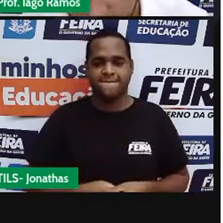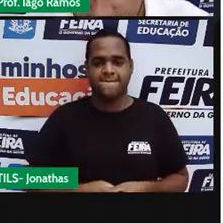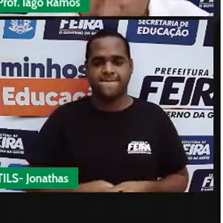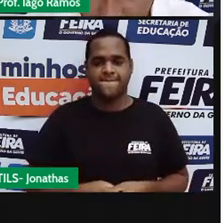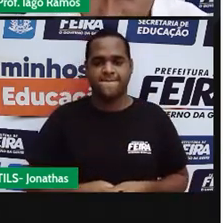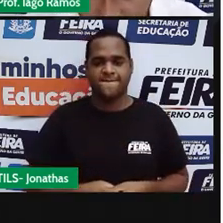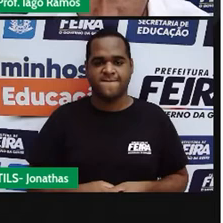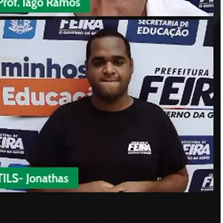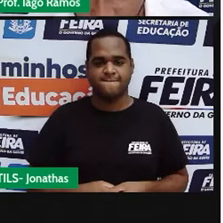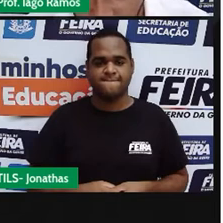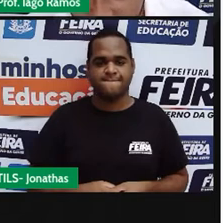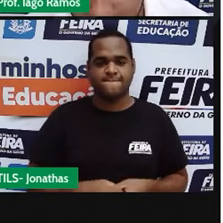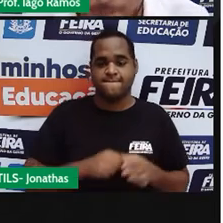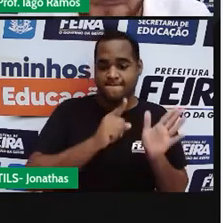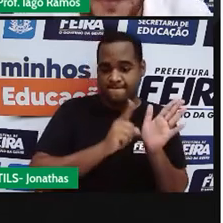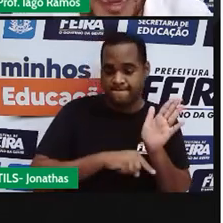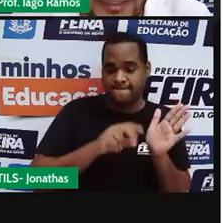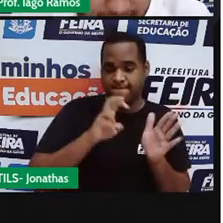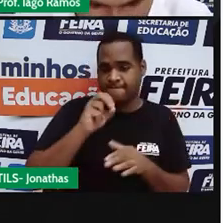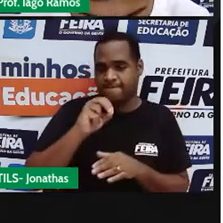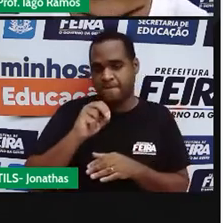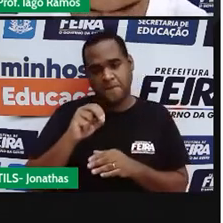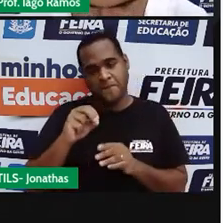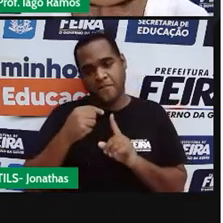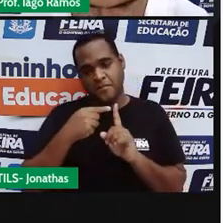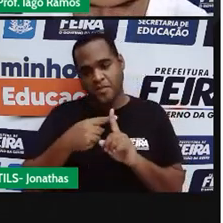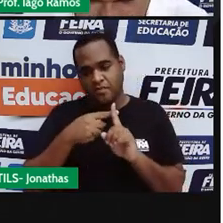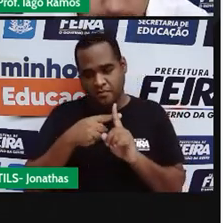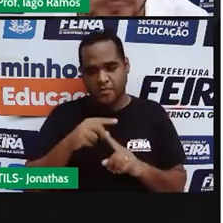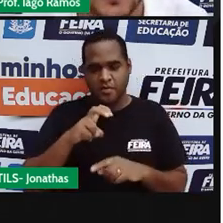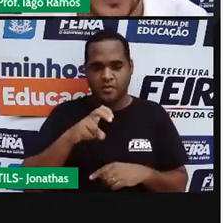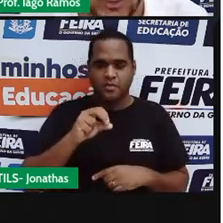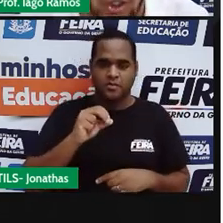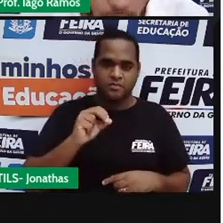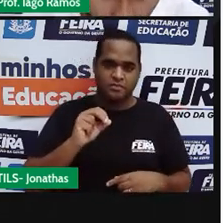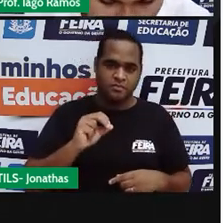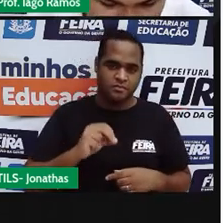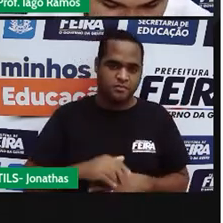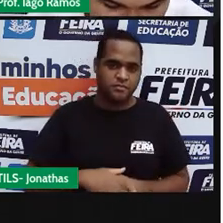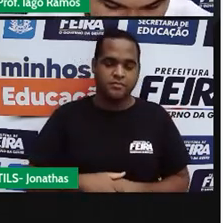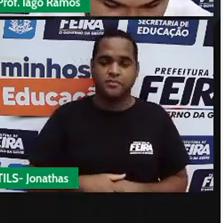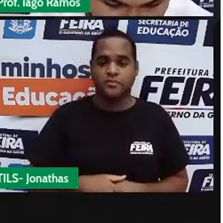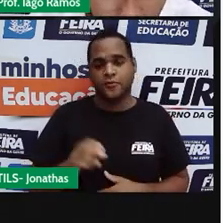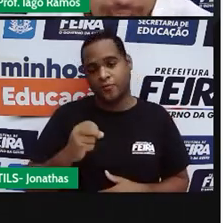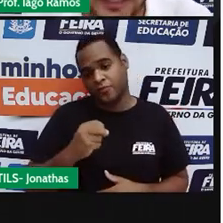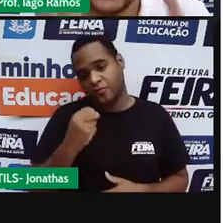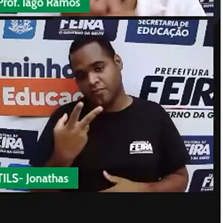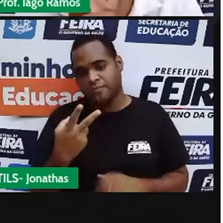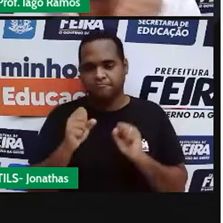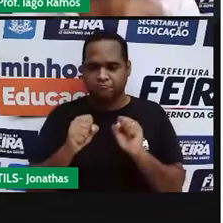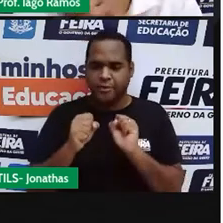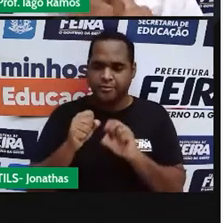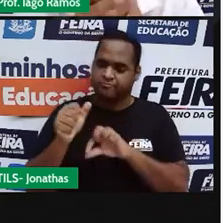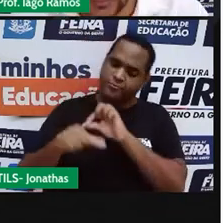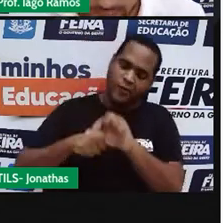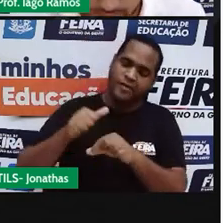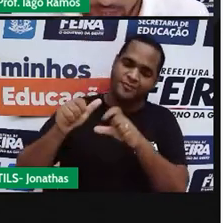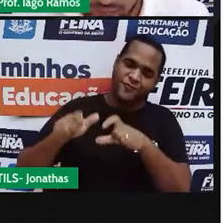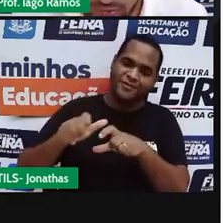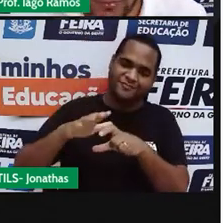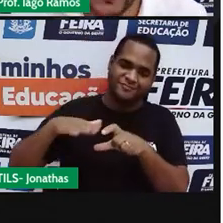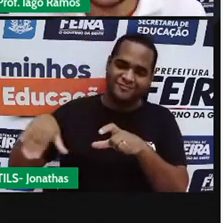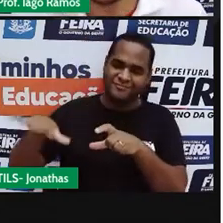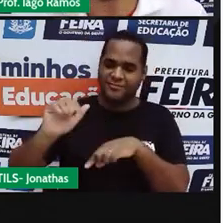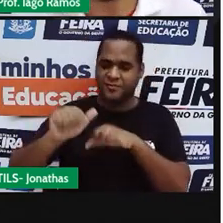Vai ficar menos 50, mais 50. Ou a gente pode trocar de lugar essa ordem.